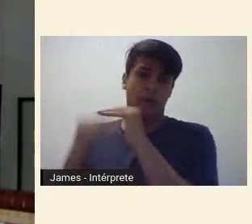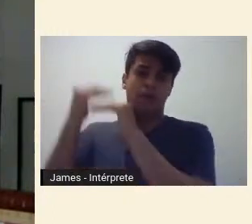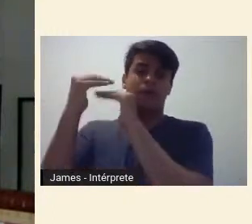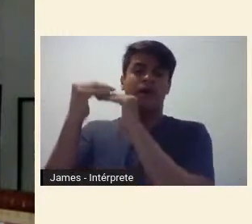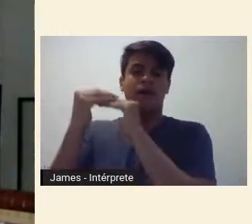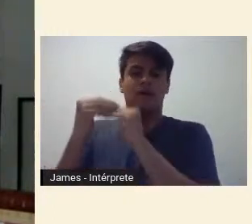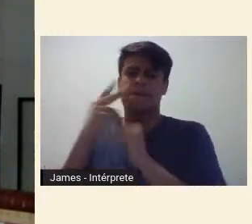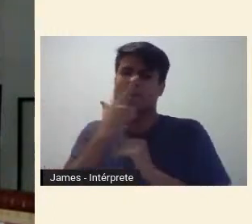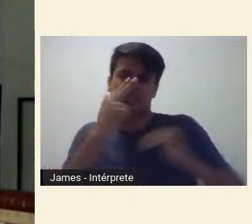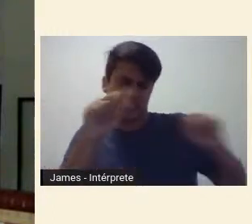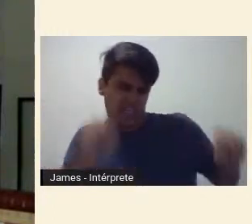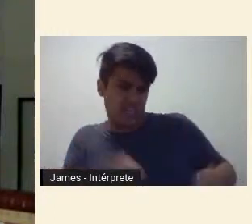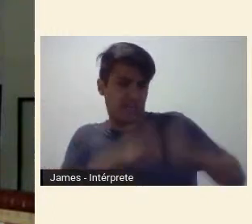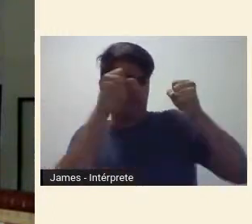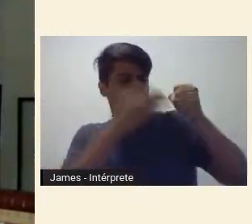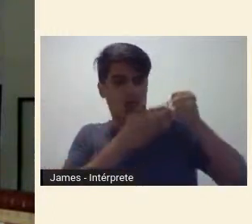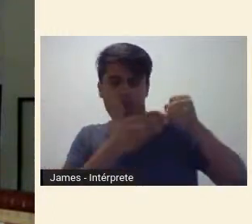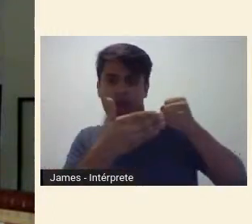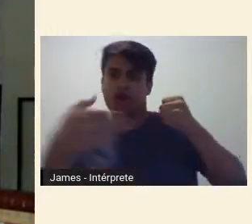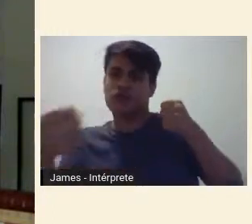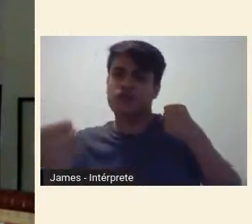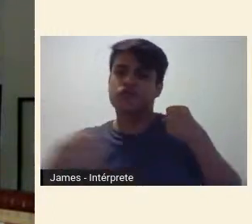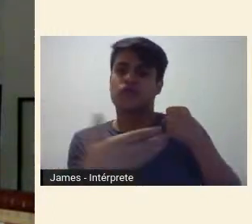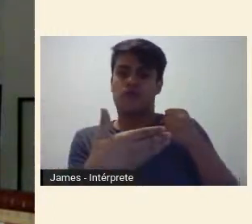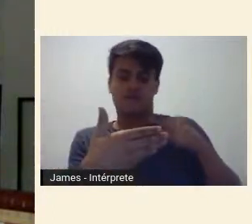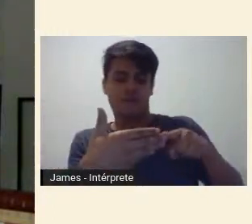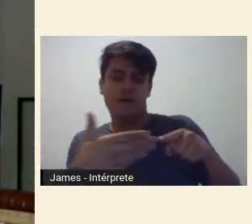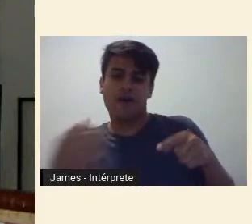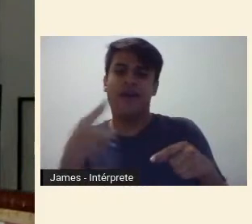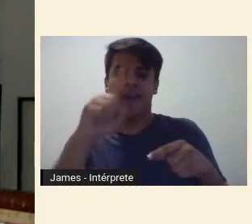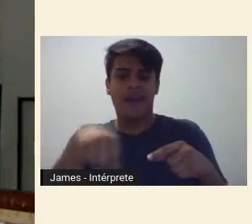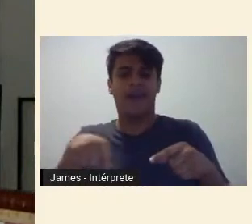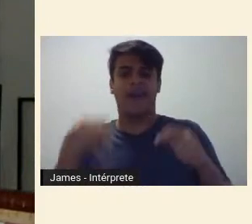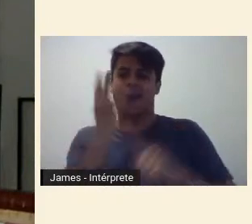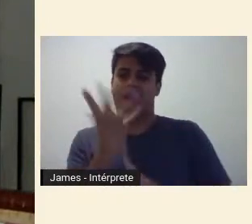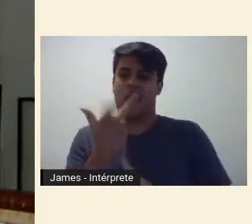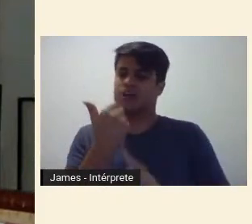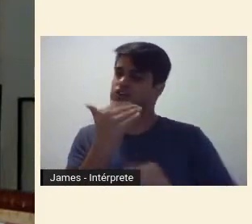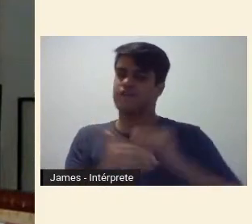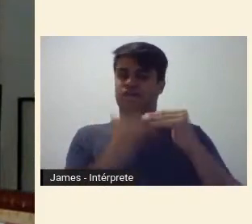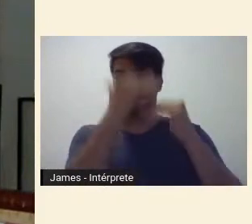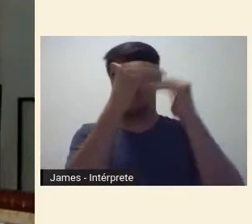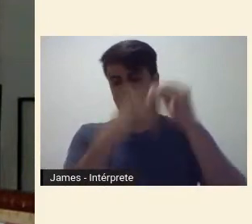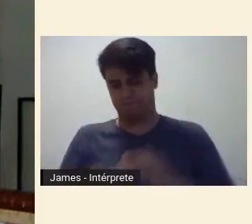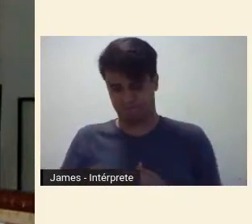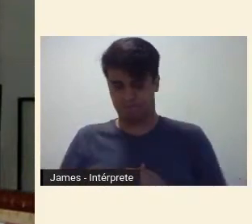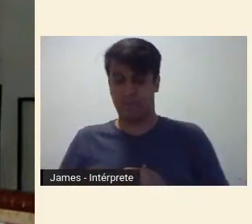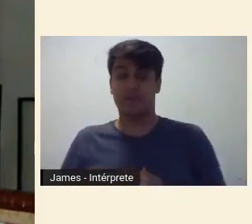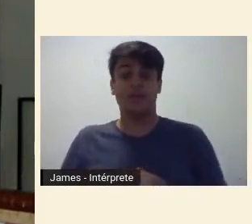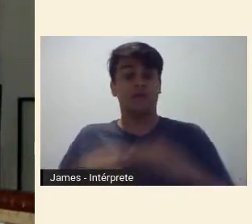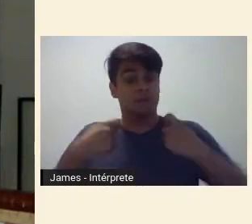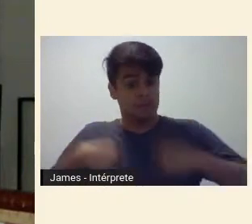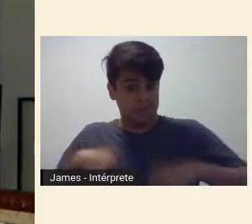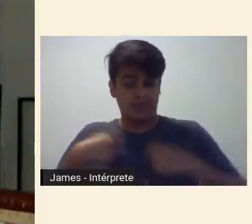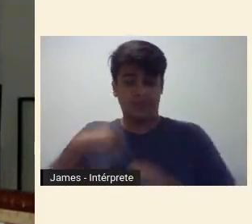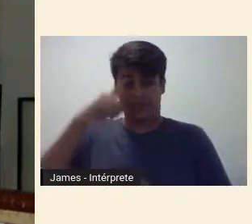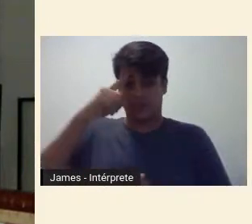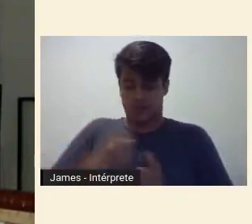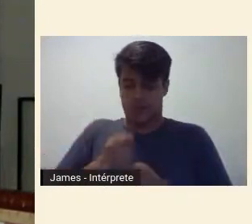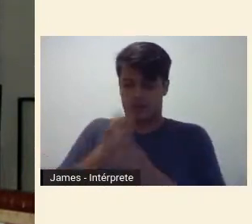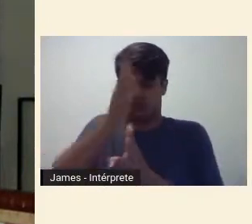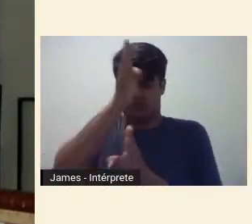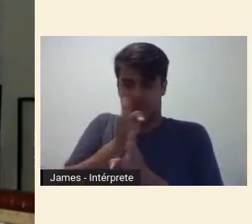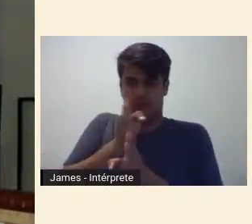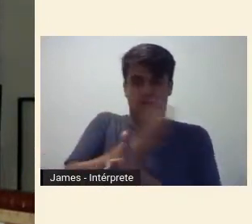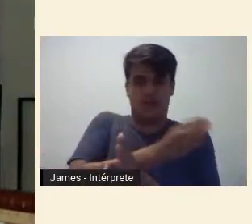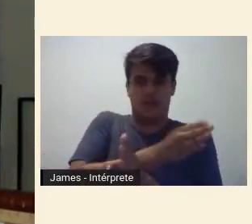rumo aos avanços permanentes das artes brasileiras. Ela define um pré e um pós, ela demarca influências,